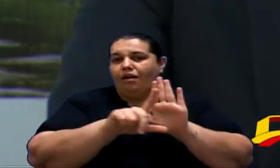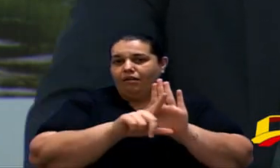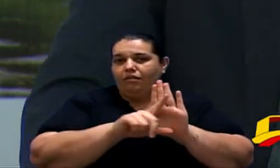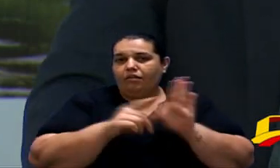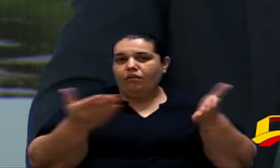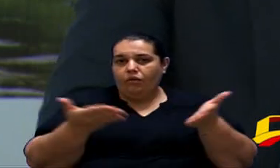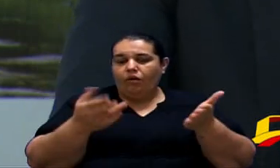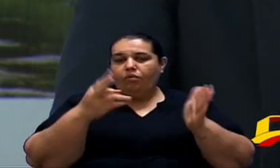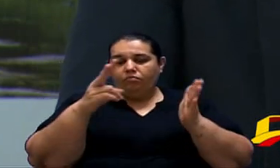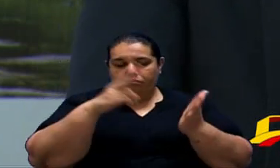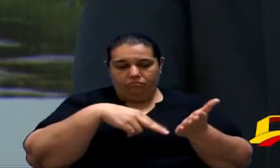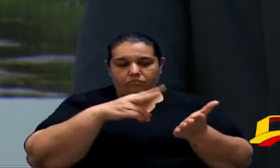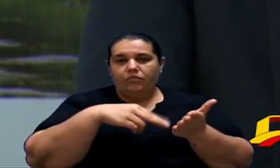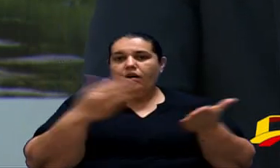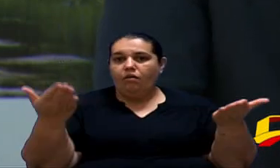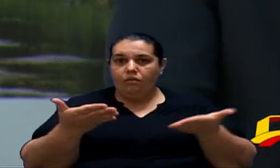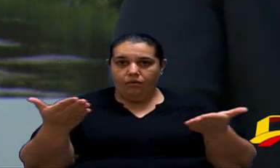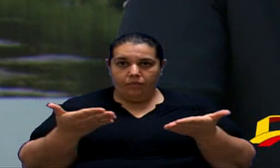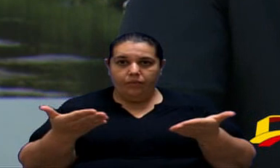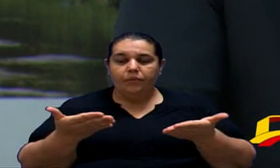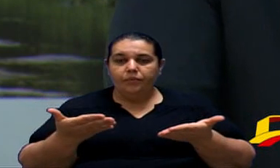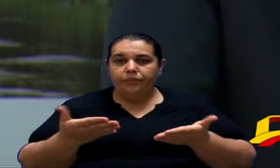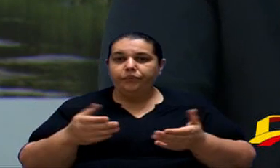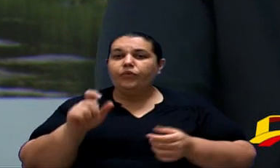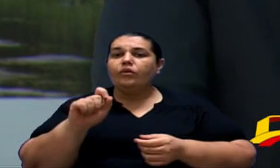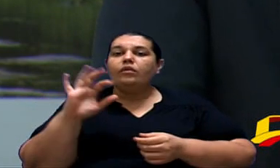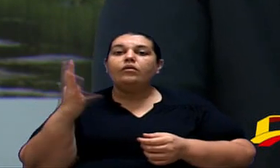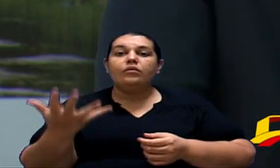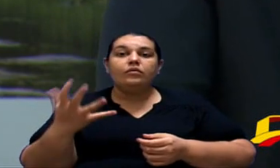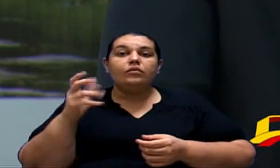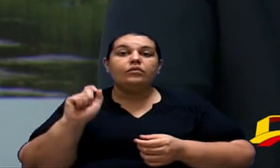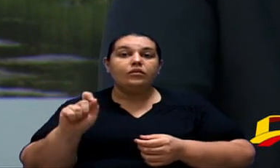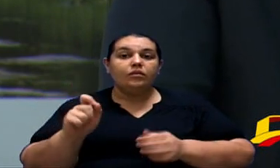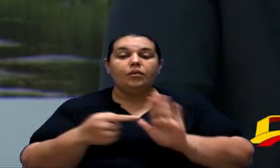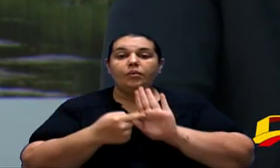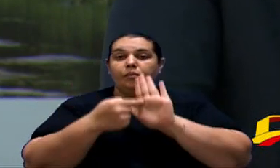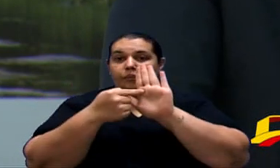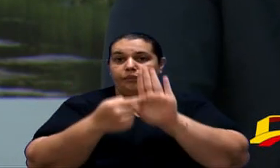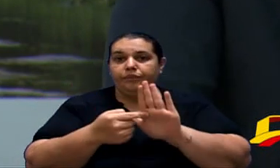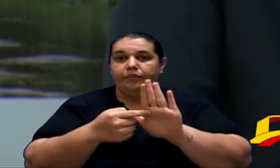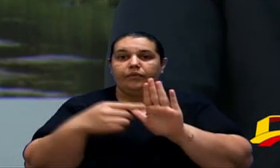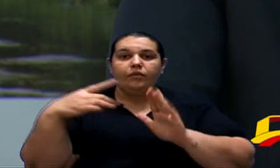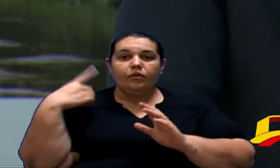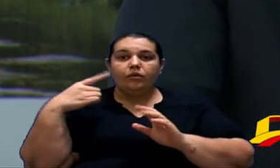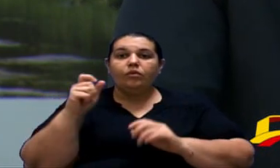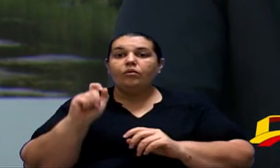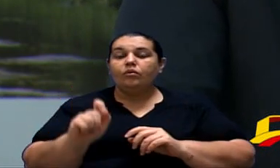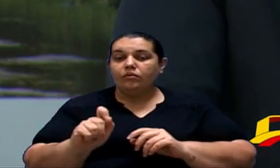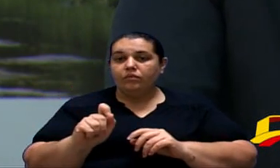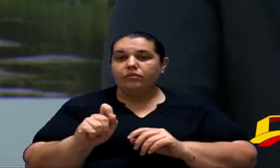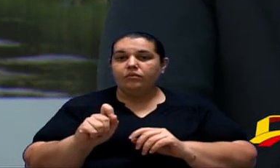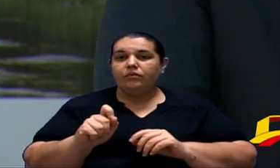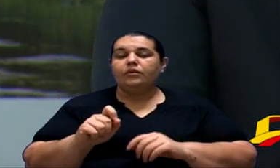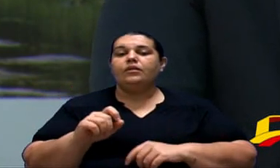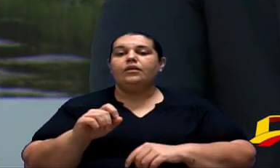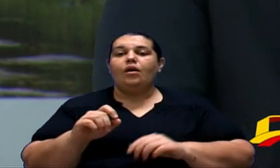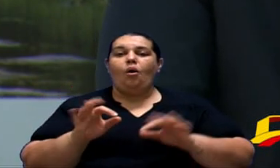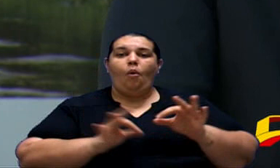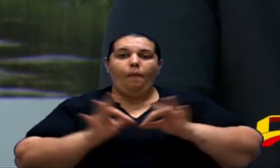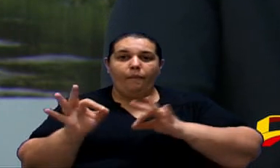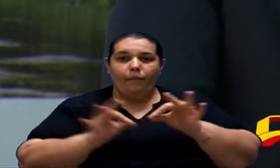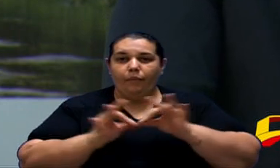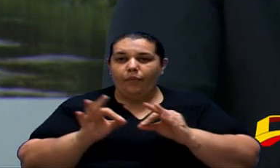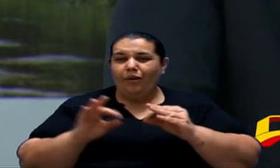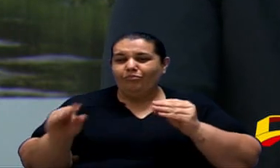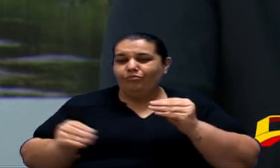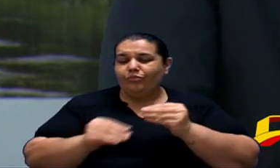e que vocês acabaram de ouvir. A única justificativa apresentada pelo deputado seria que tal projeto de lei poderia